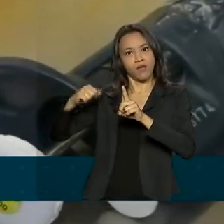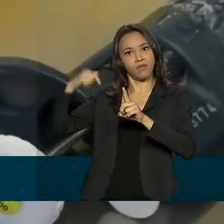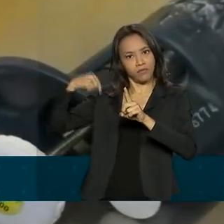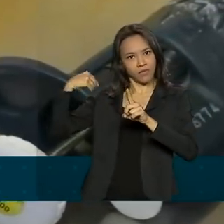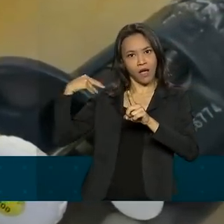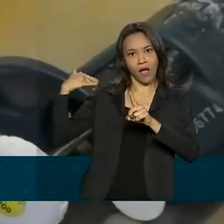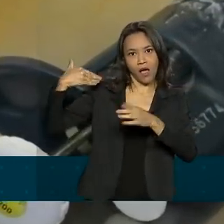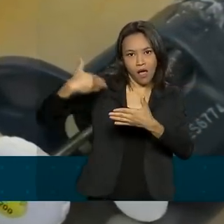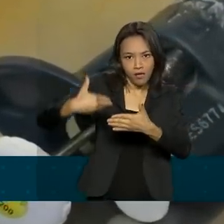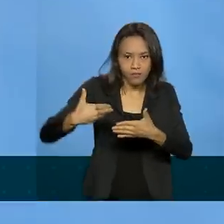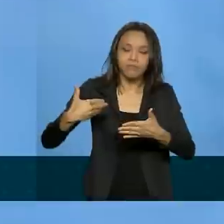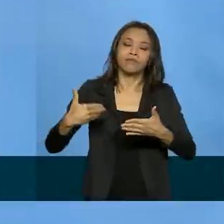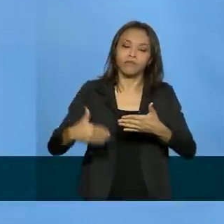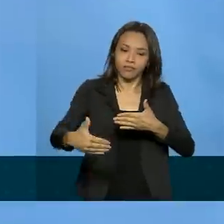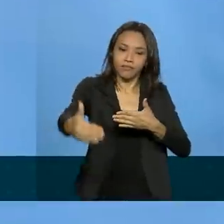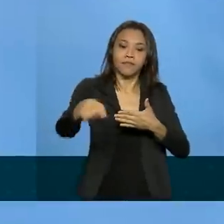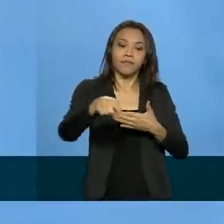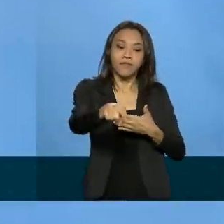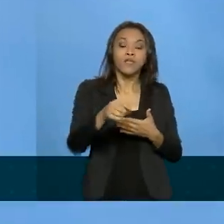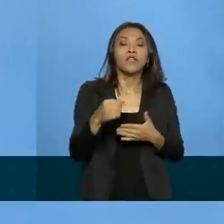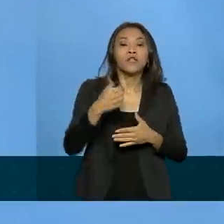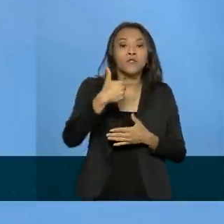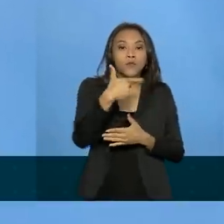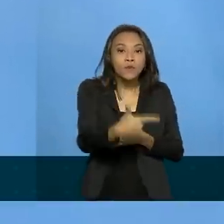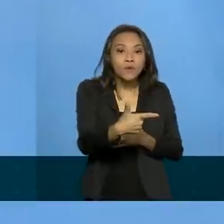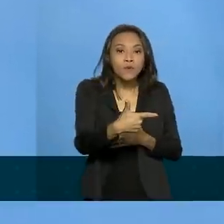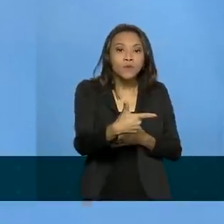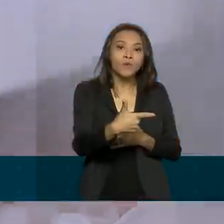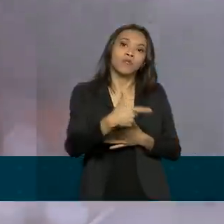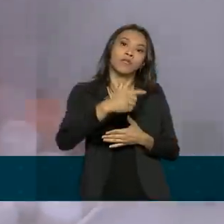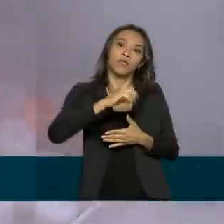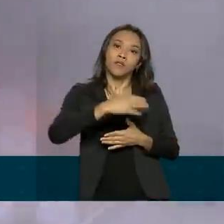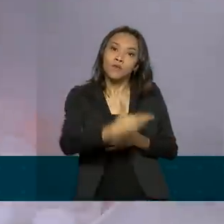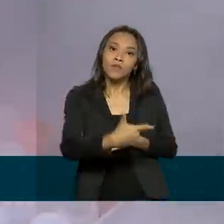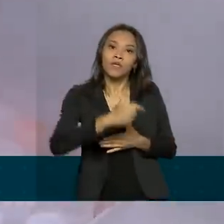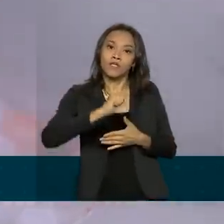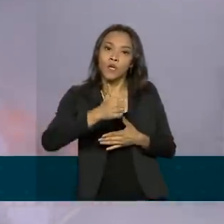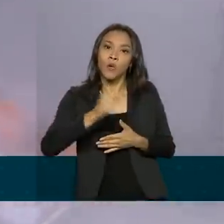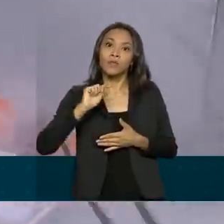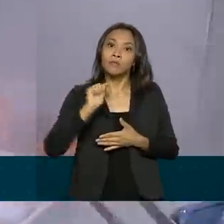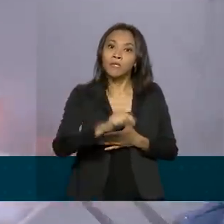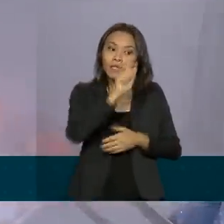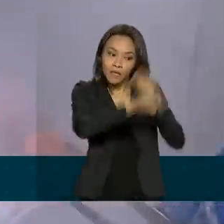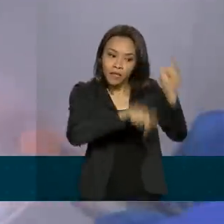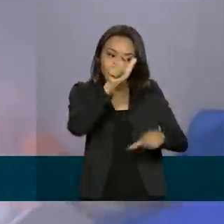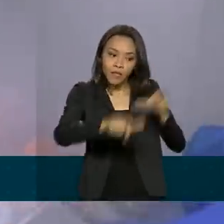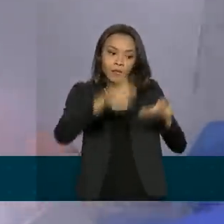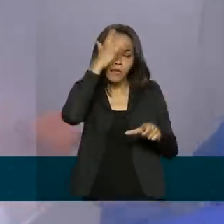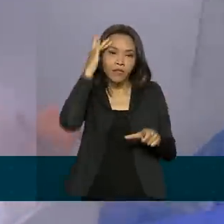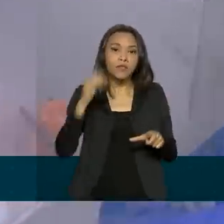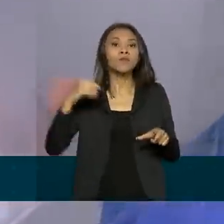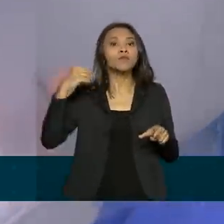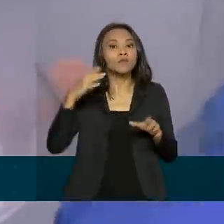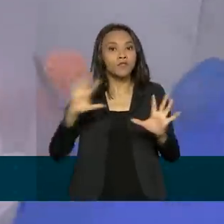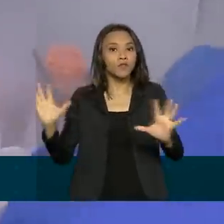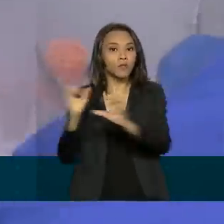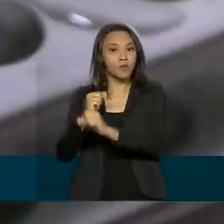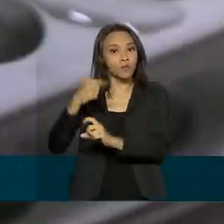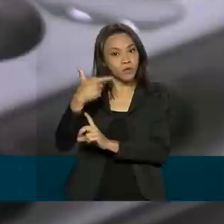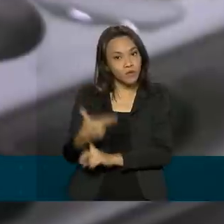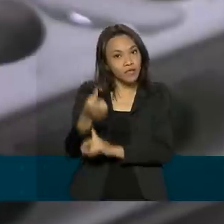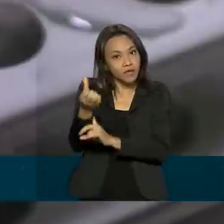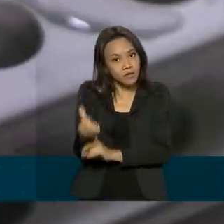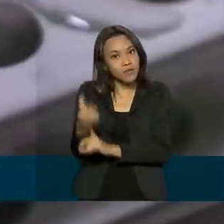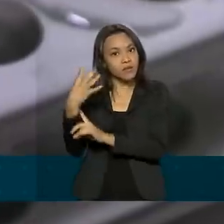reúne amostras de 211 mil pessoas de 274 cidades brasileiras e